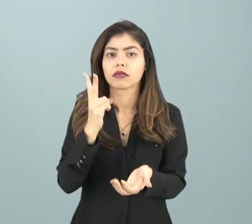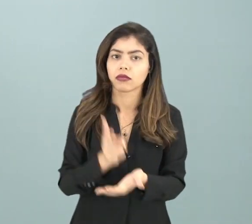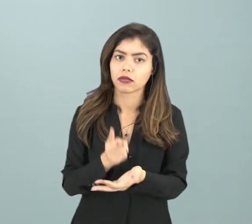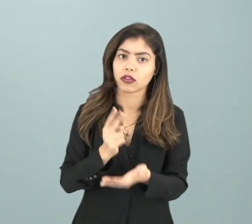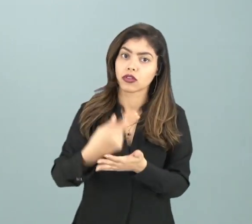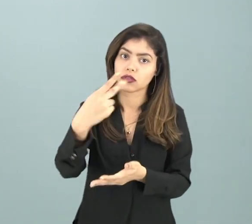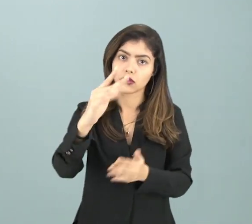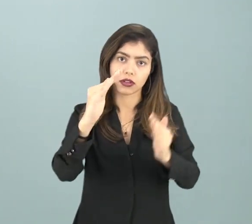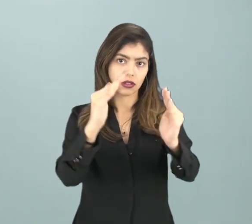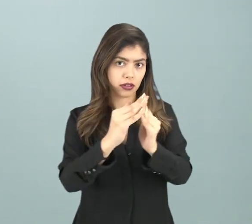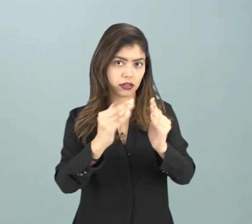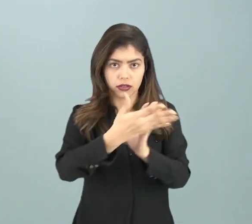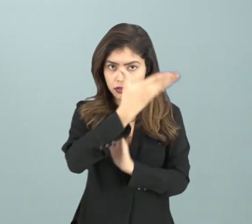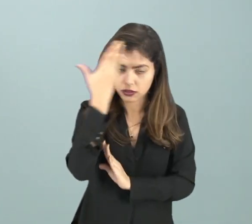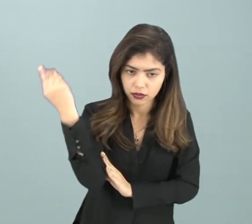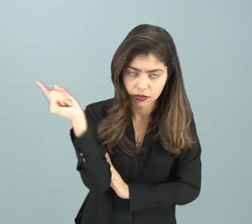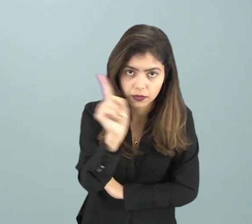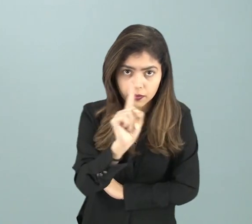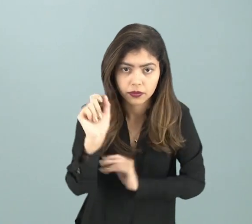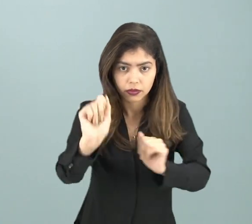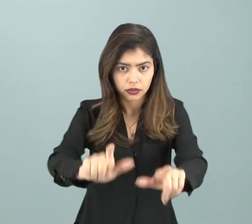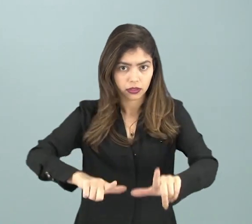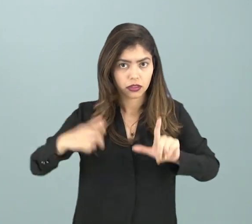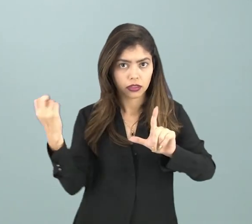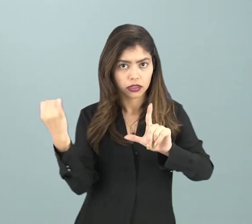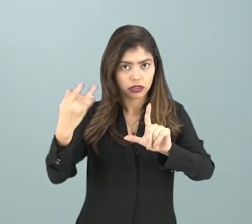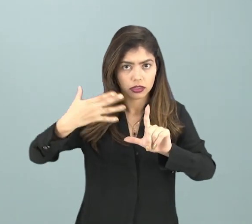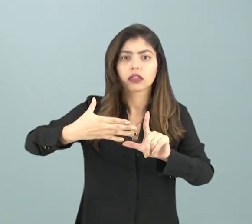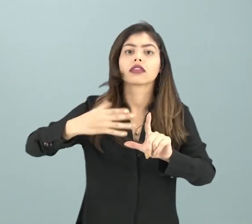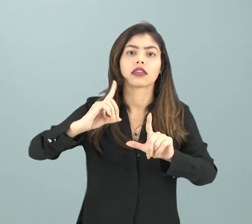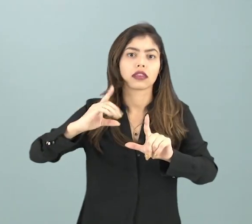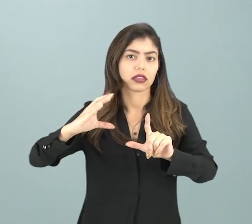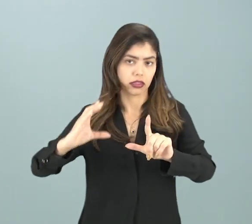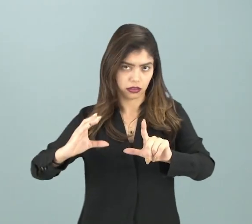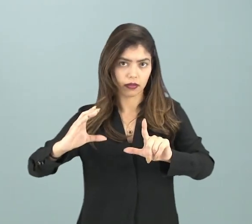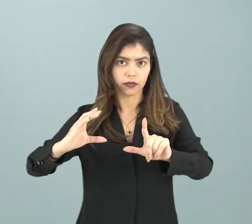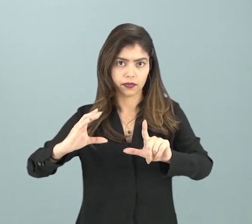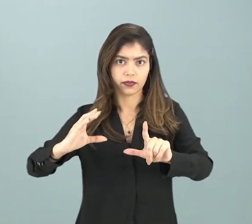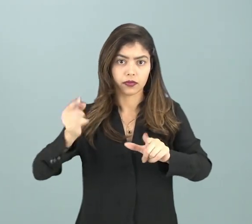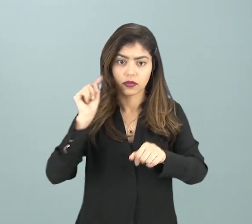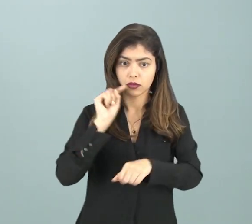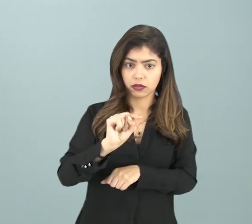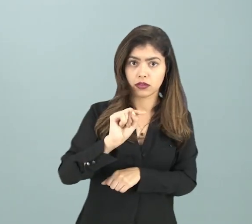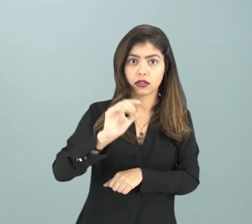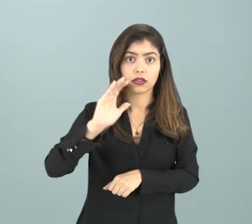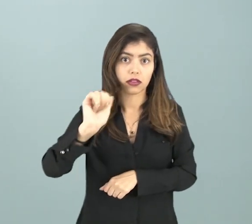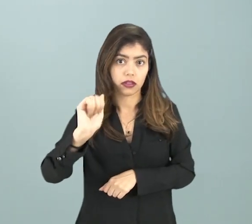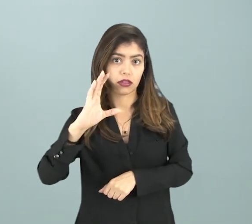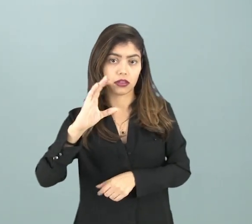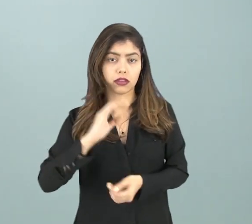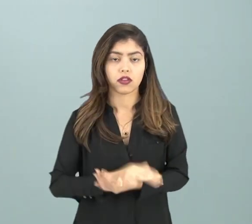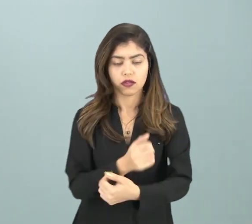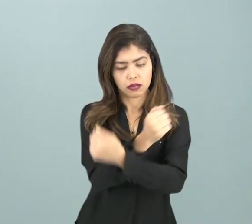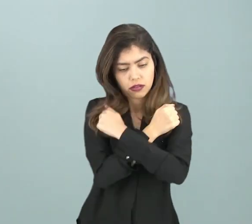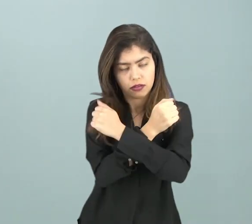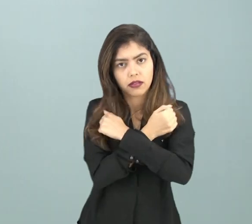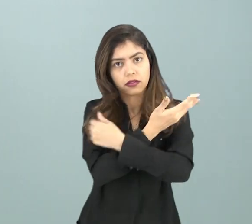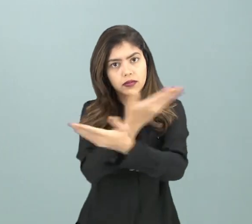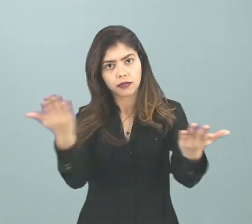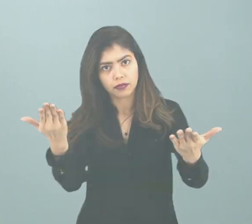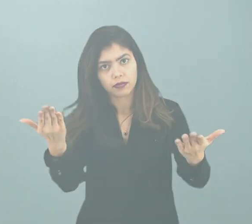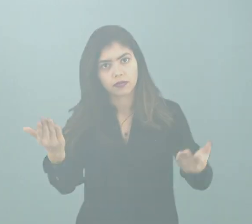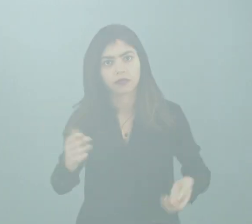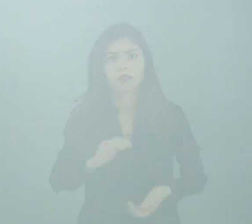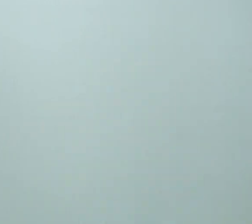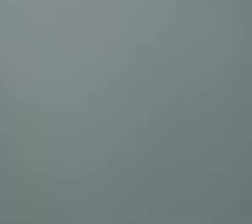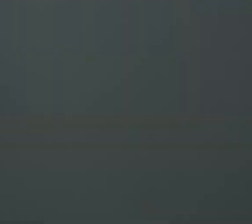de sua casa e não esqueça de acessar a plataforma eduque.ac. Um forte abraço a todos